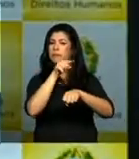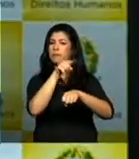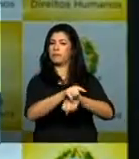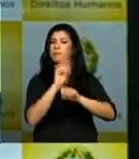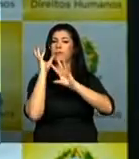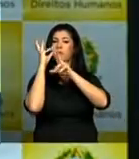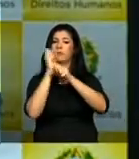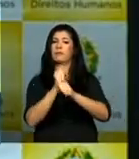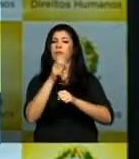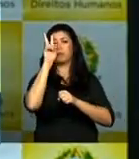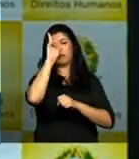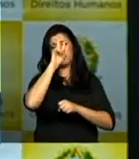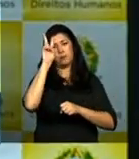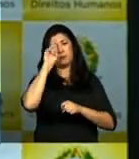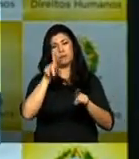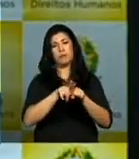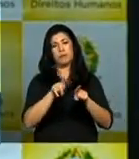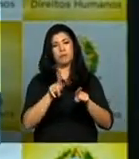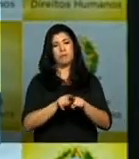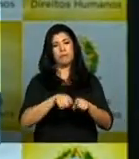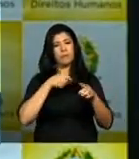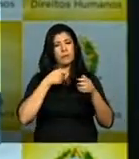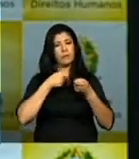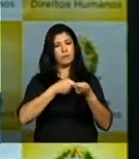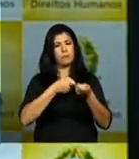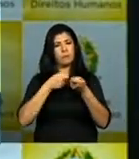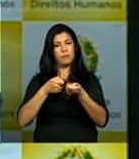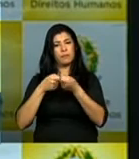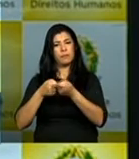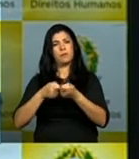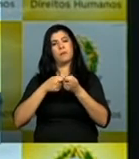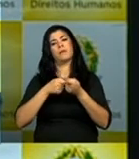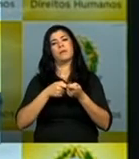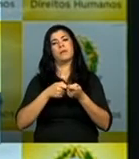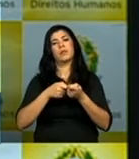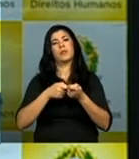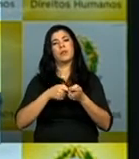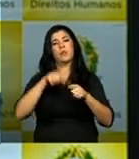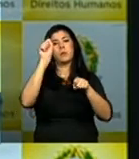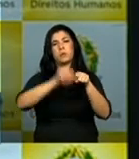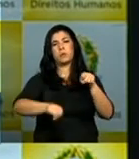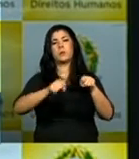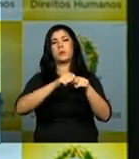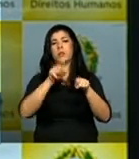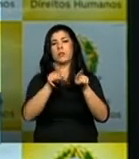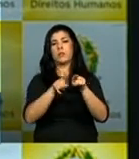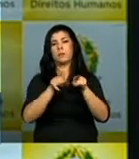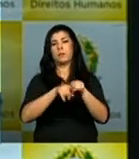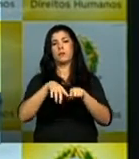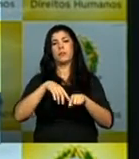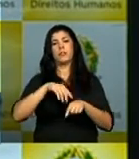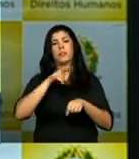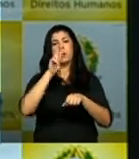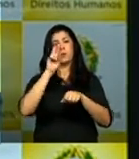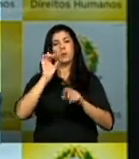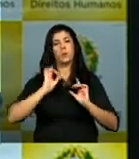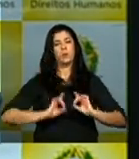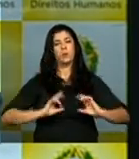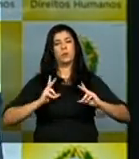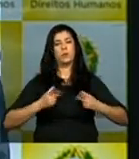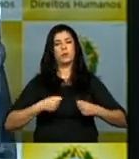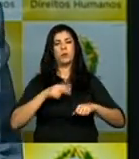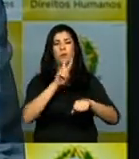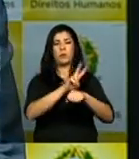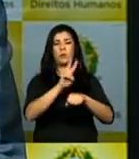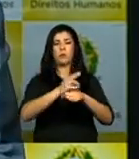relacionada às graves violações de direitos humanos a partir da conservação de arquivos e outros documentos